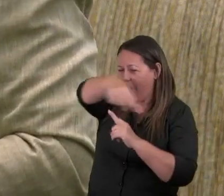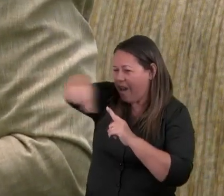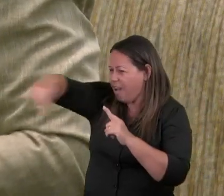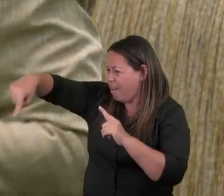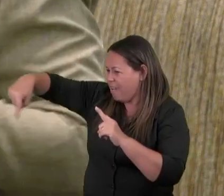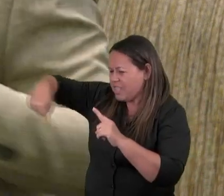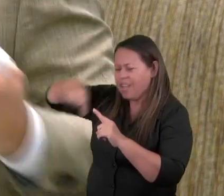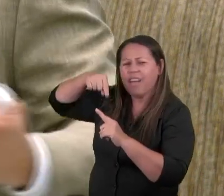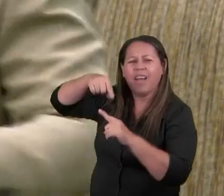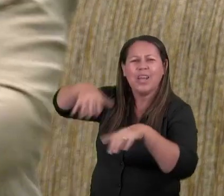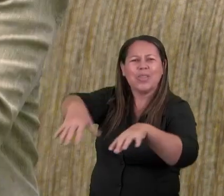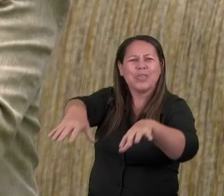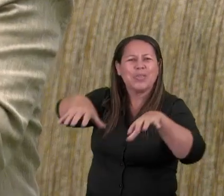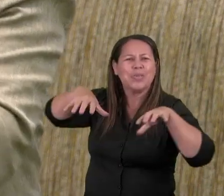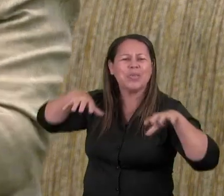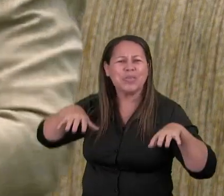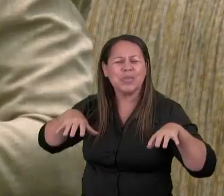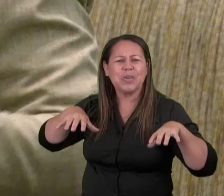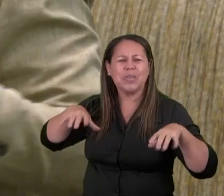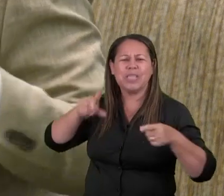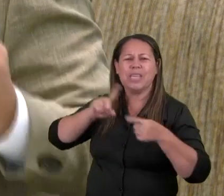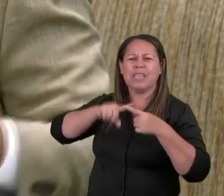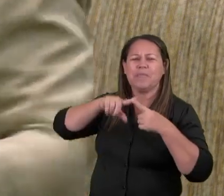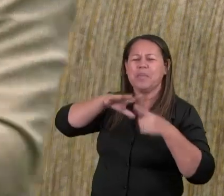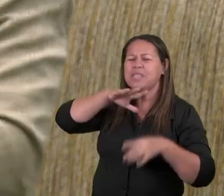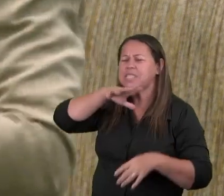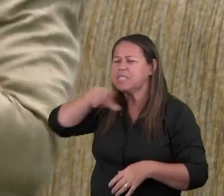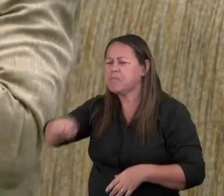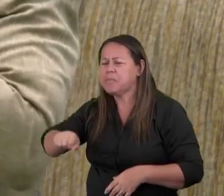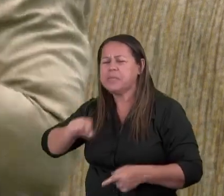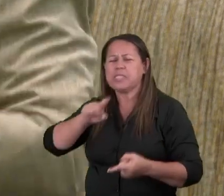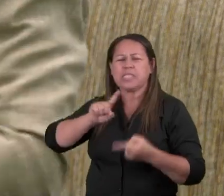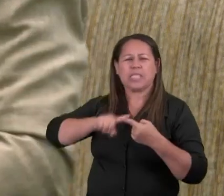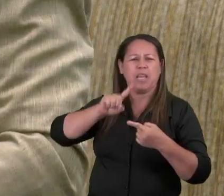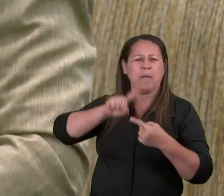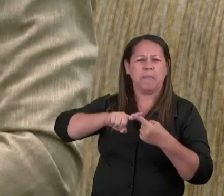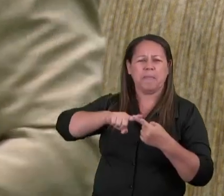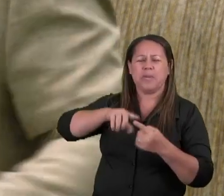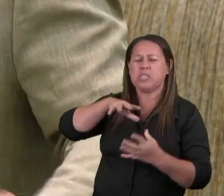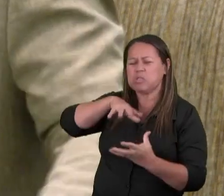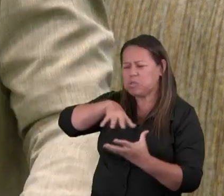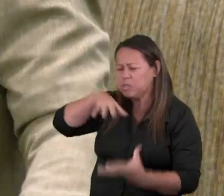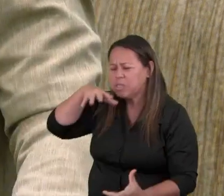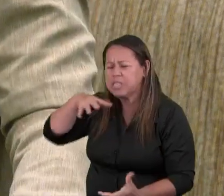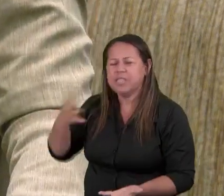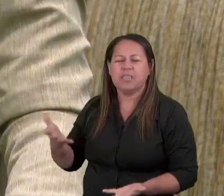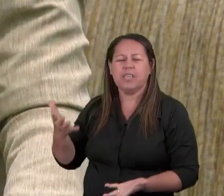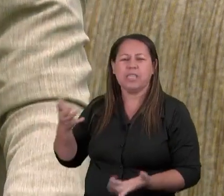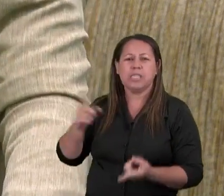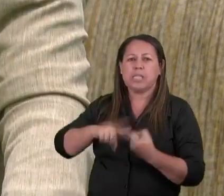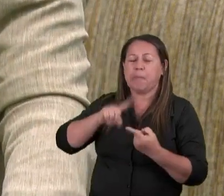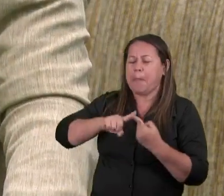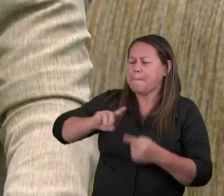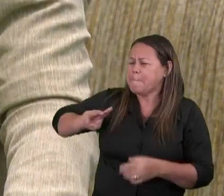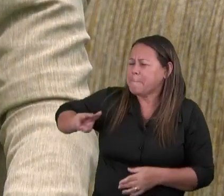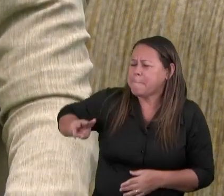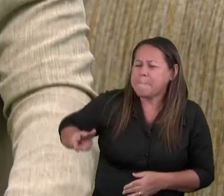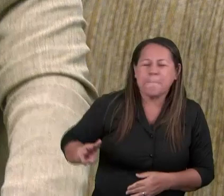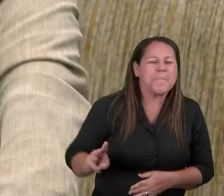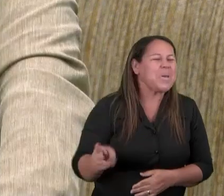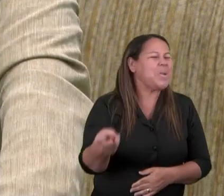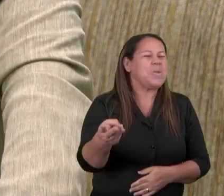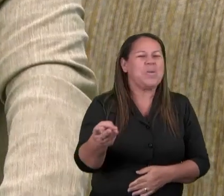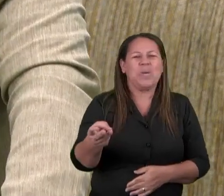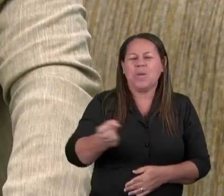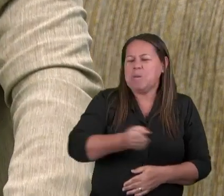trono E dos animais E dos anciãos E era o número deles Milhões De